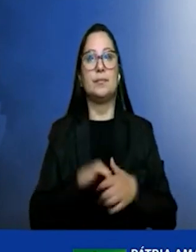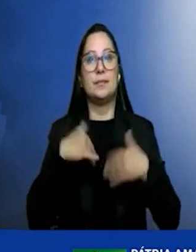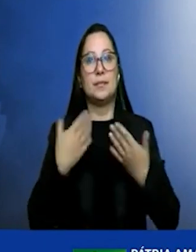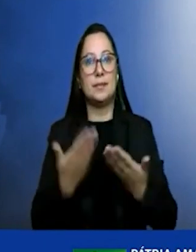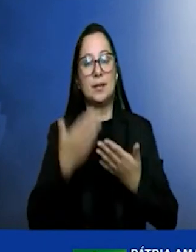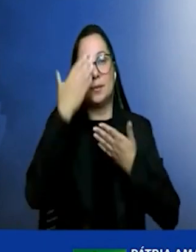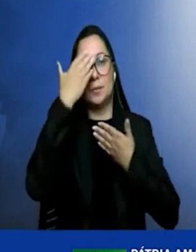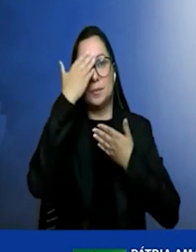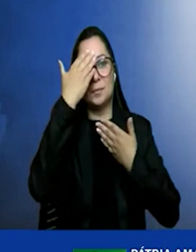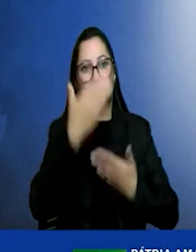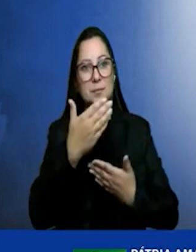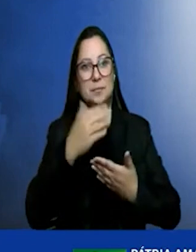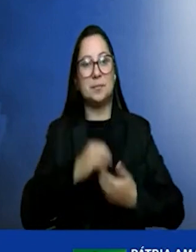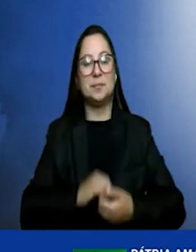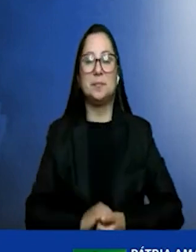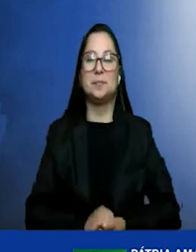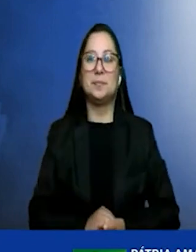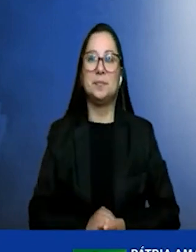obrigado